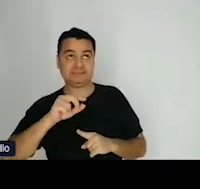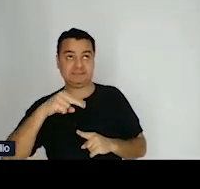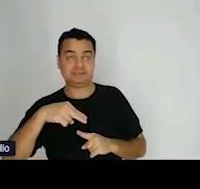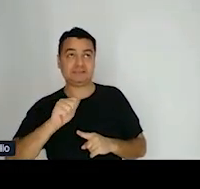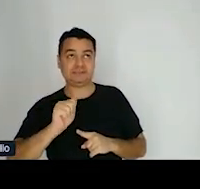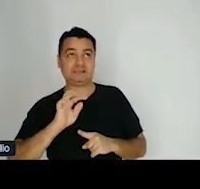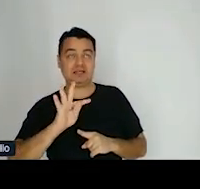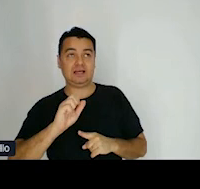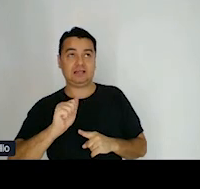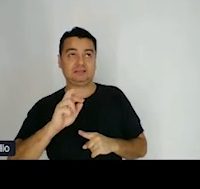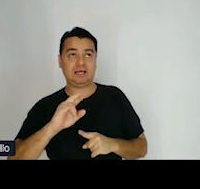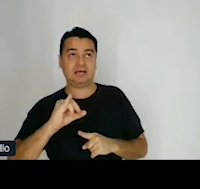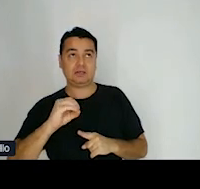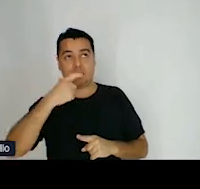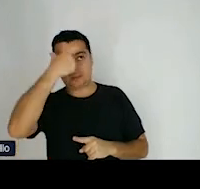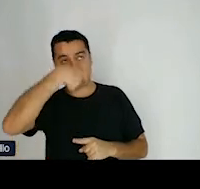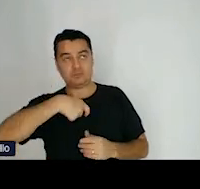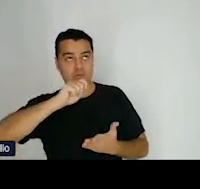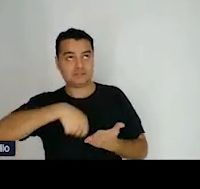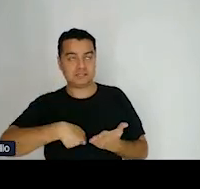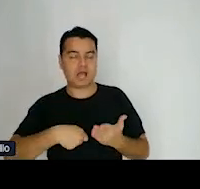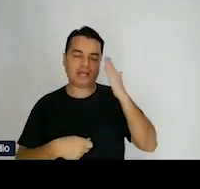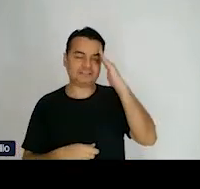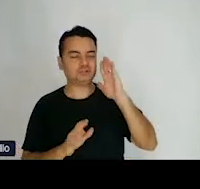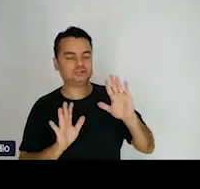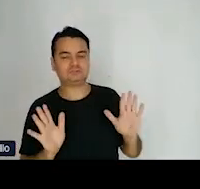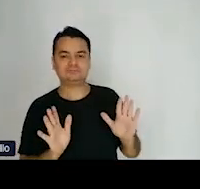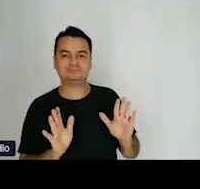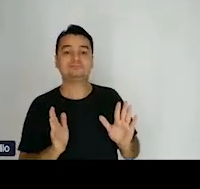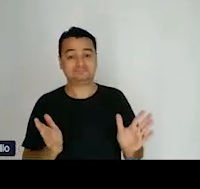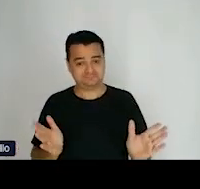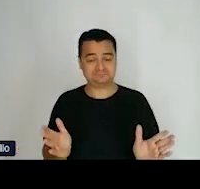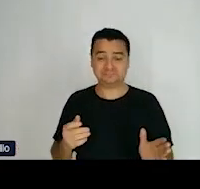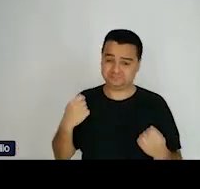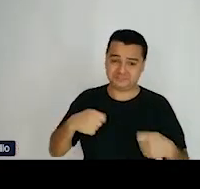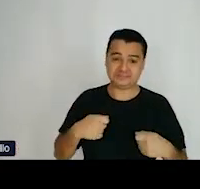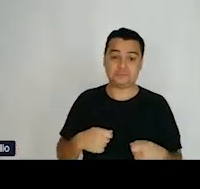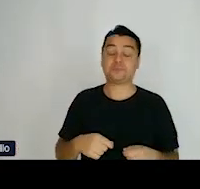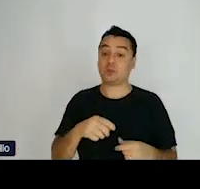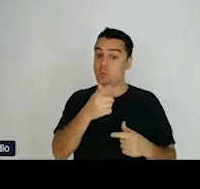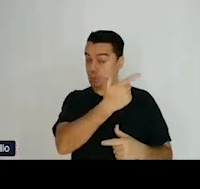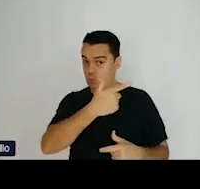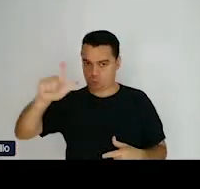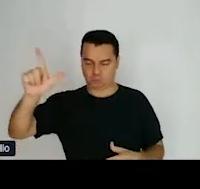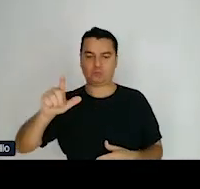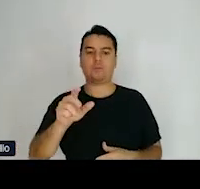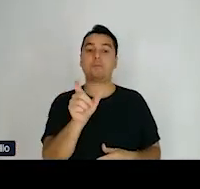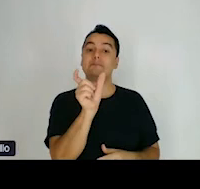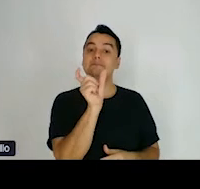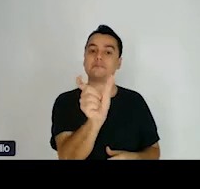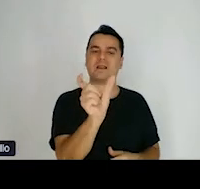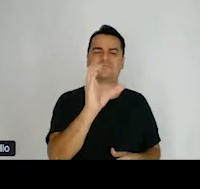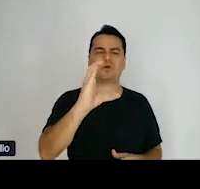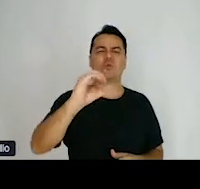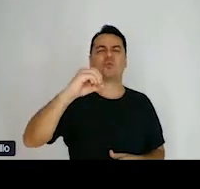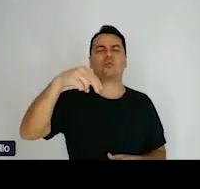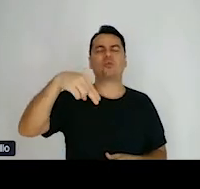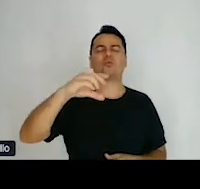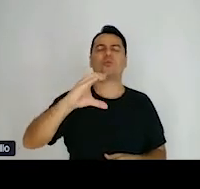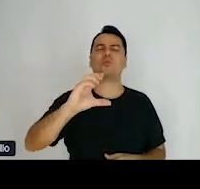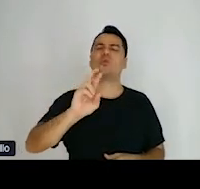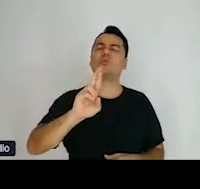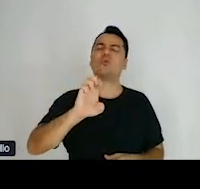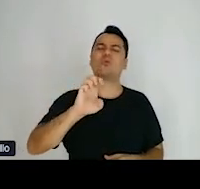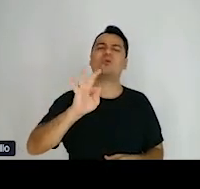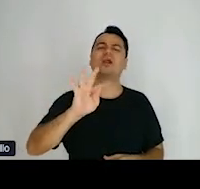A palavra concreta também é uma coisa bastante importante. Palavras concretas são aquelas que se referem a